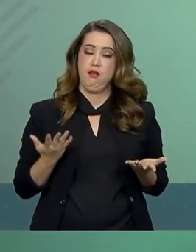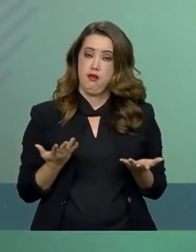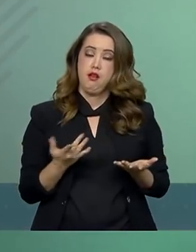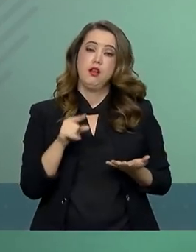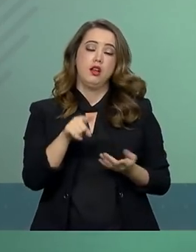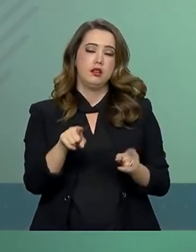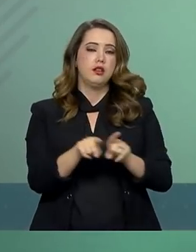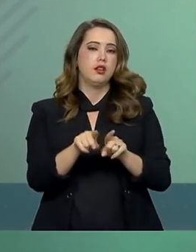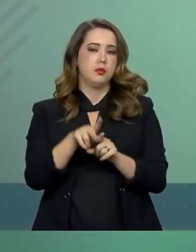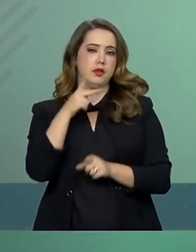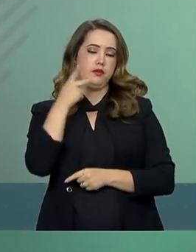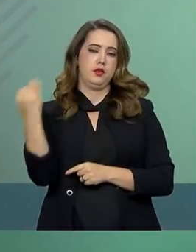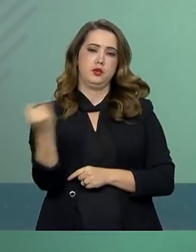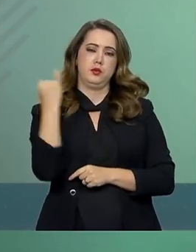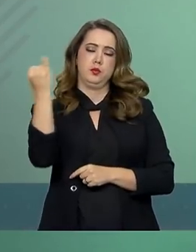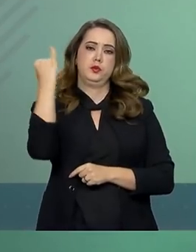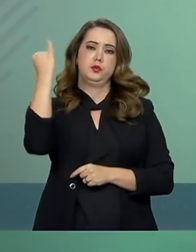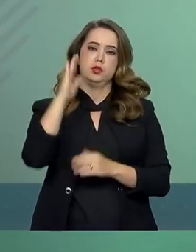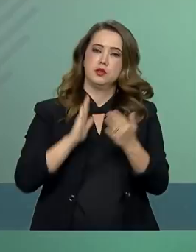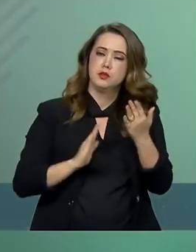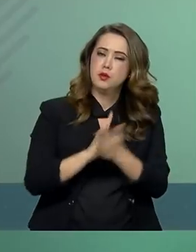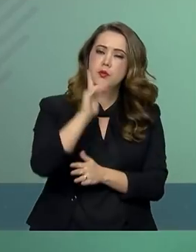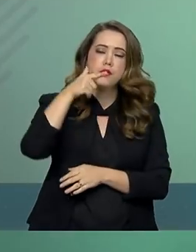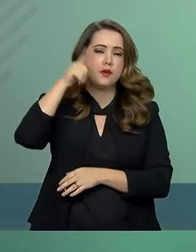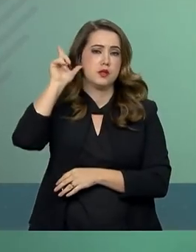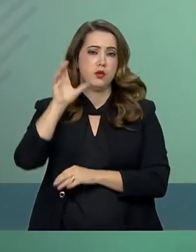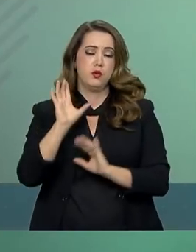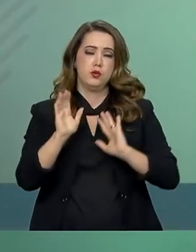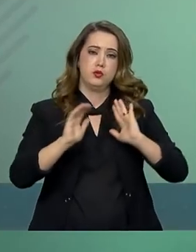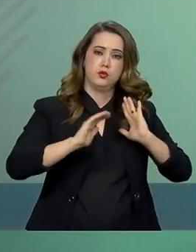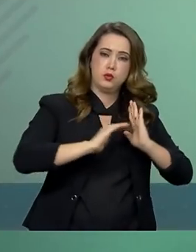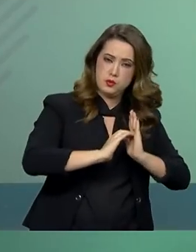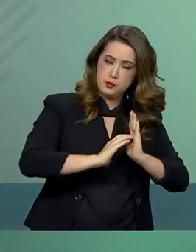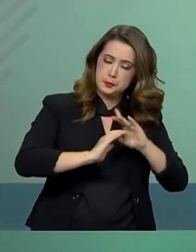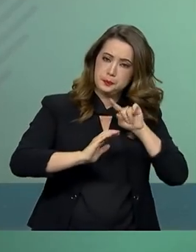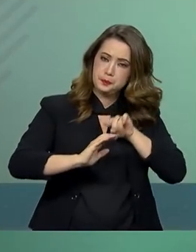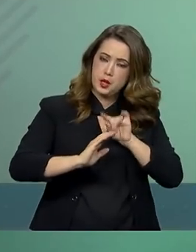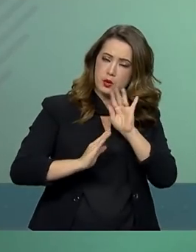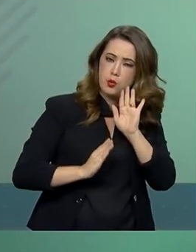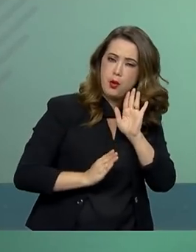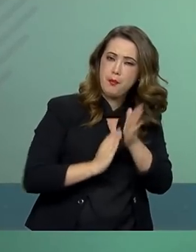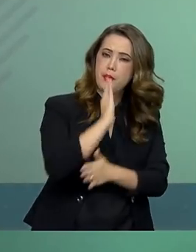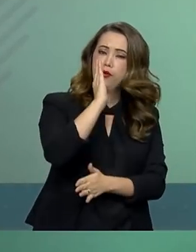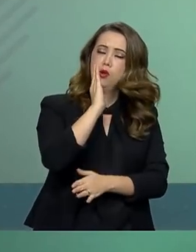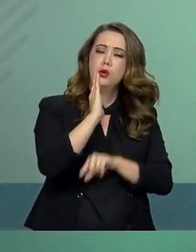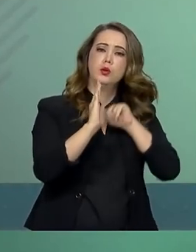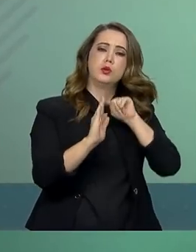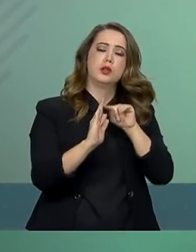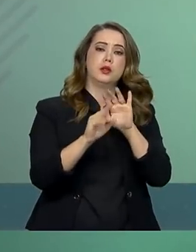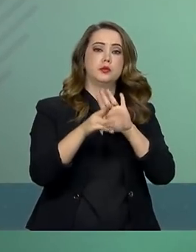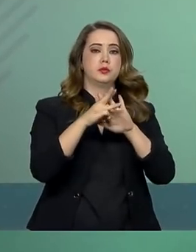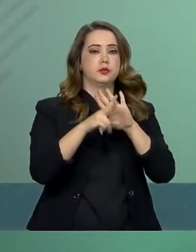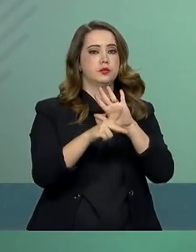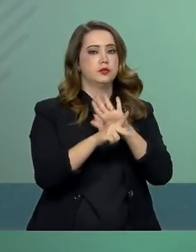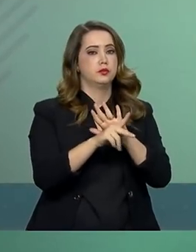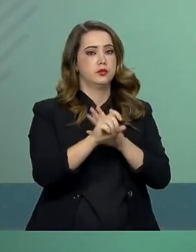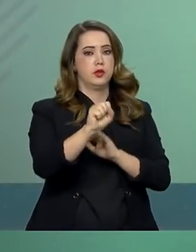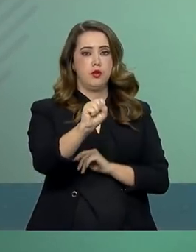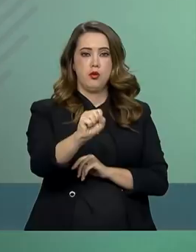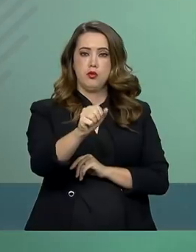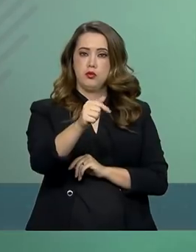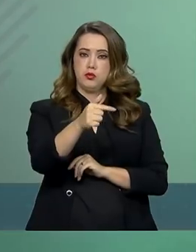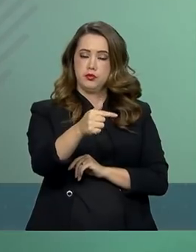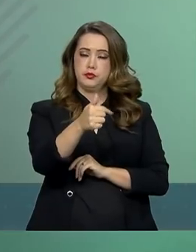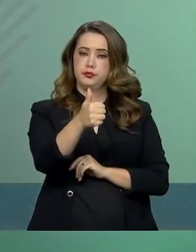importância da aprovação ontem pelo Senado Federal da medida provisória 871.